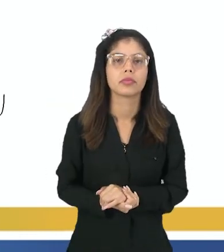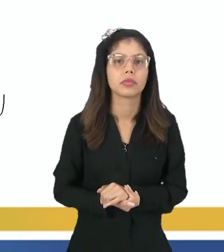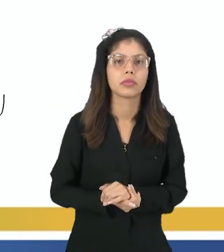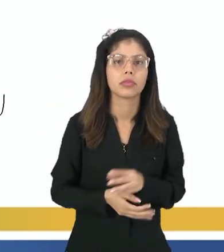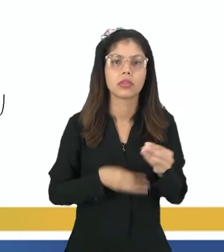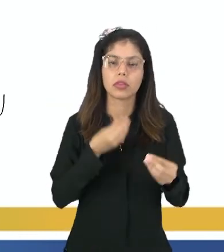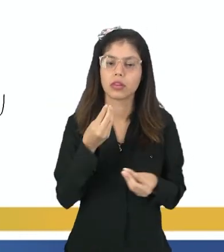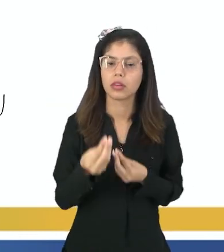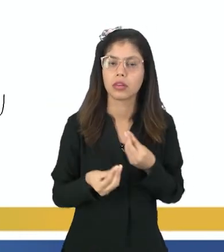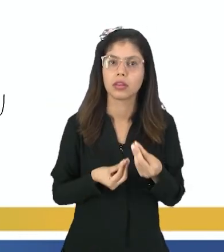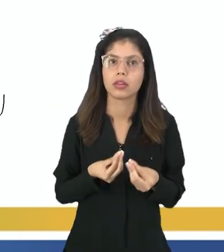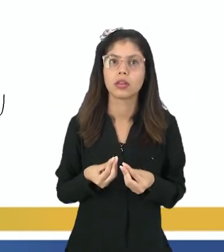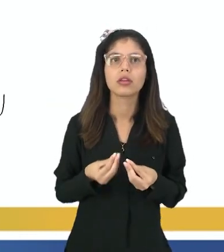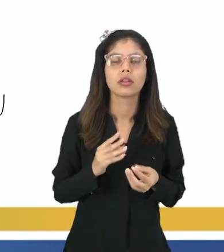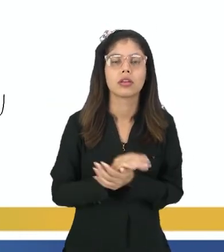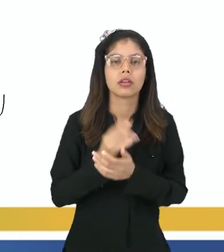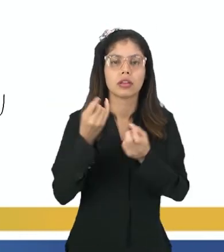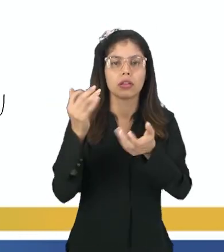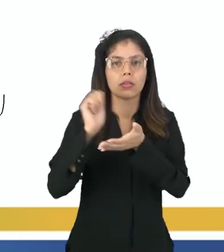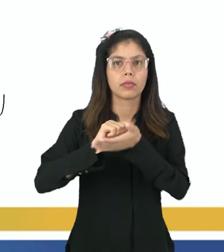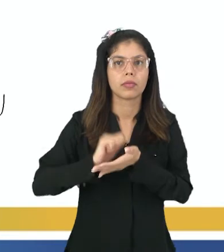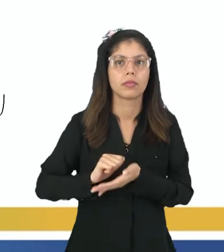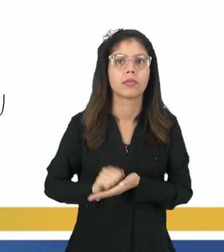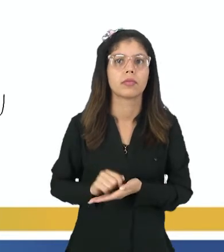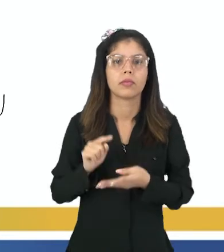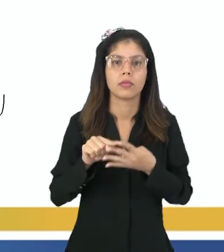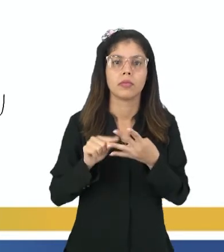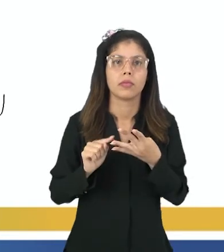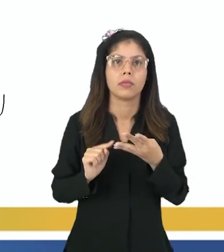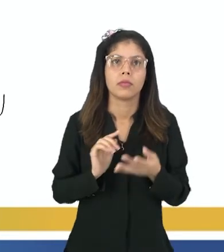como é que a gente pode classificar os quatro primeiros?